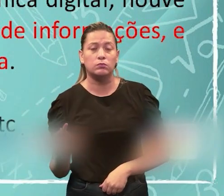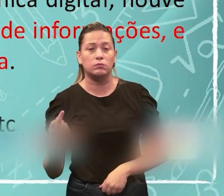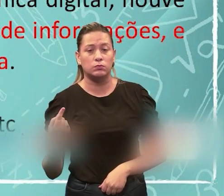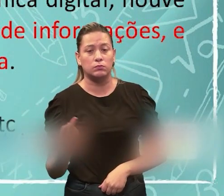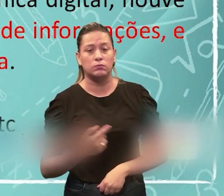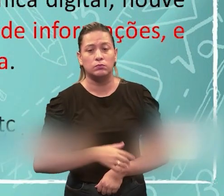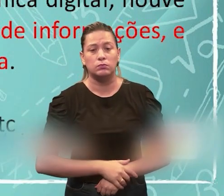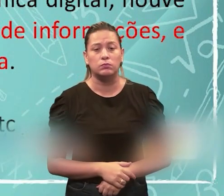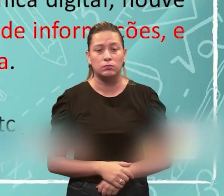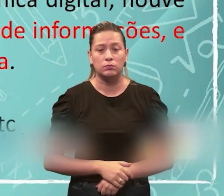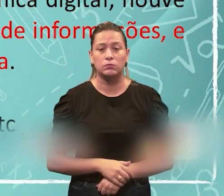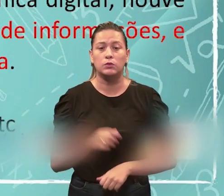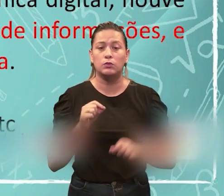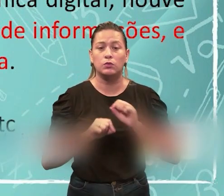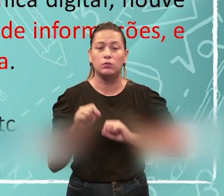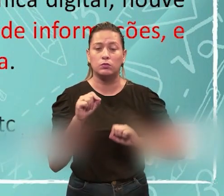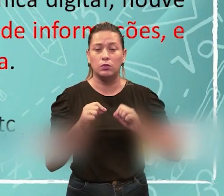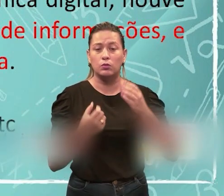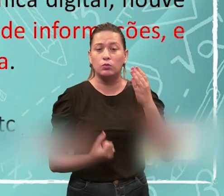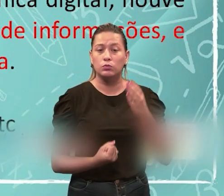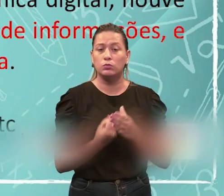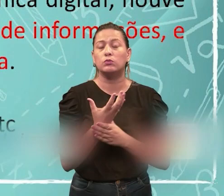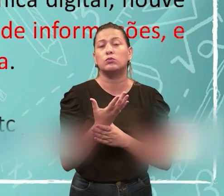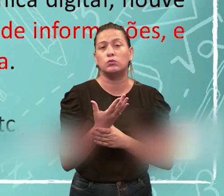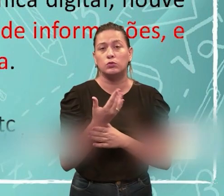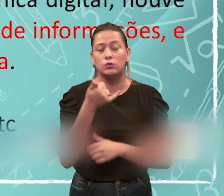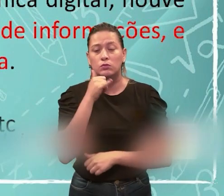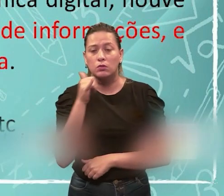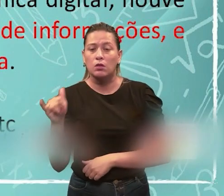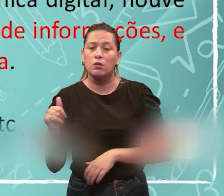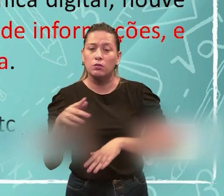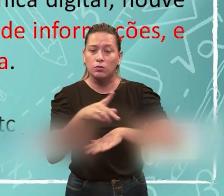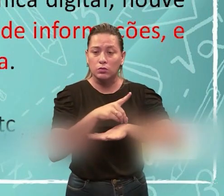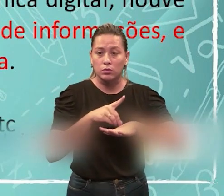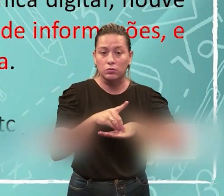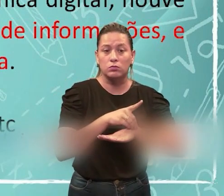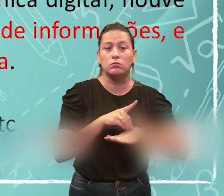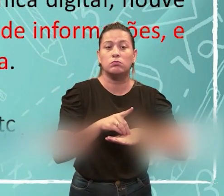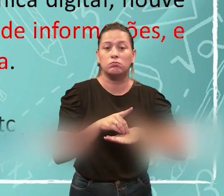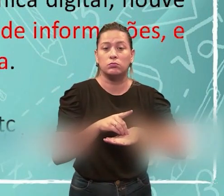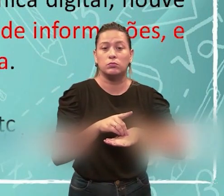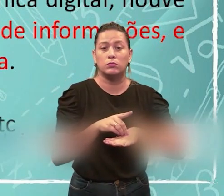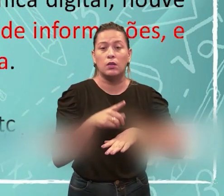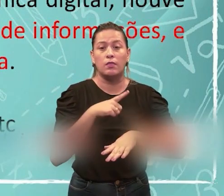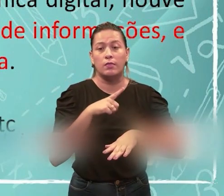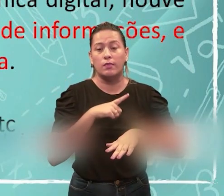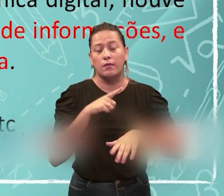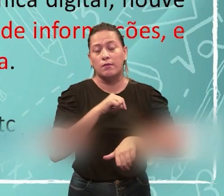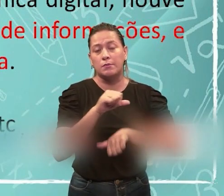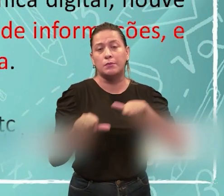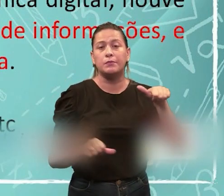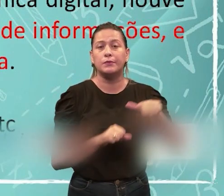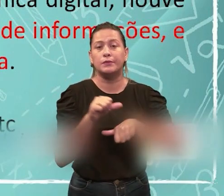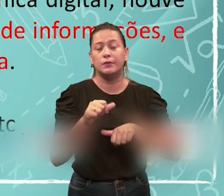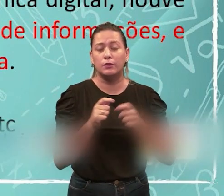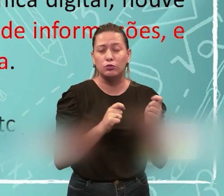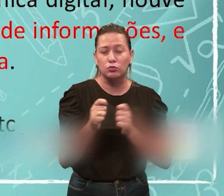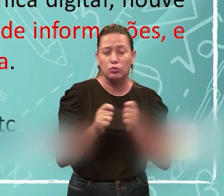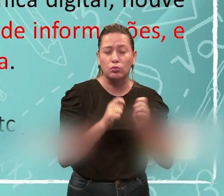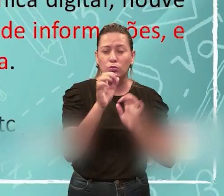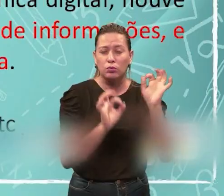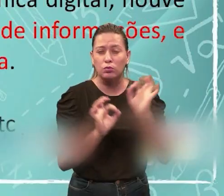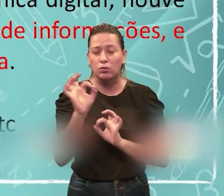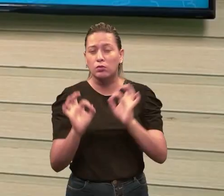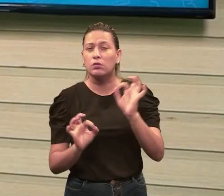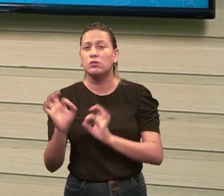quando surgiu a eletrônica digital, né? Houve uma revolução na prática de controle e armazenamento de quê? De informações,